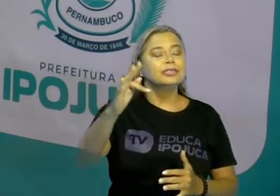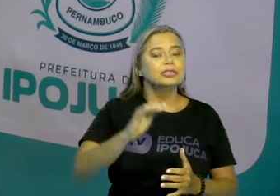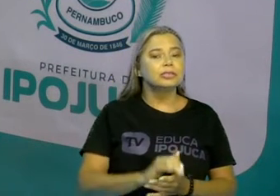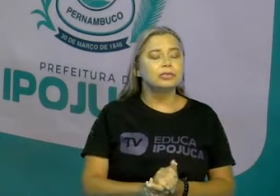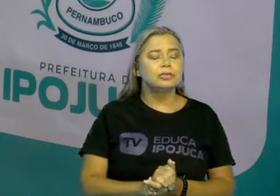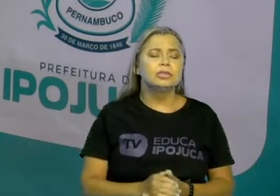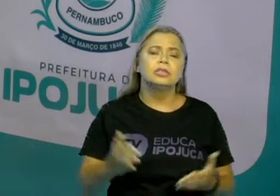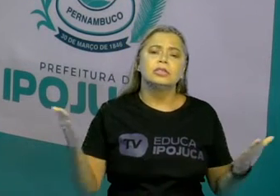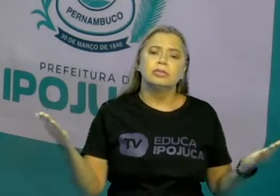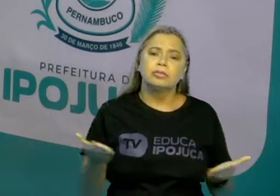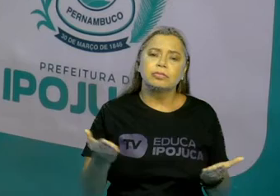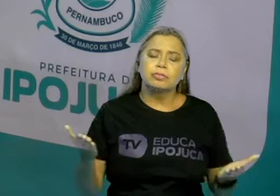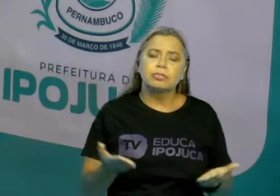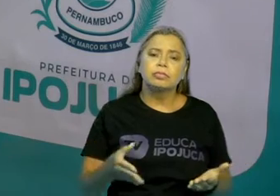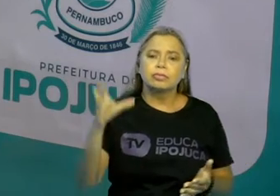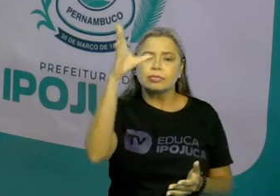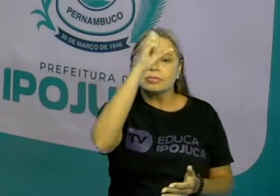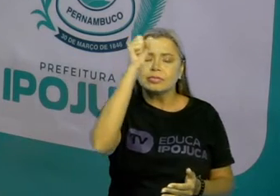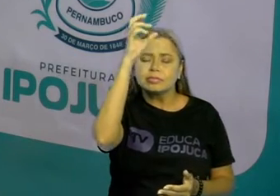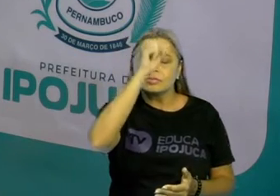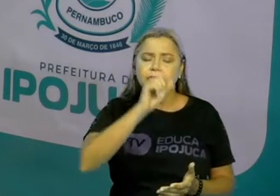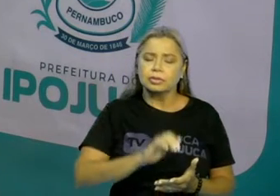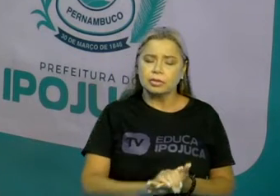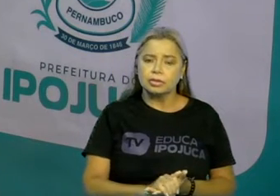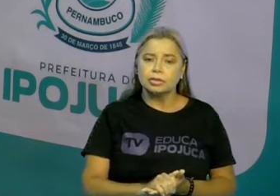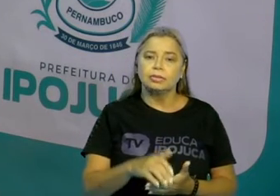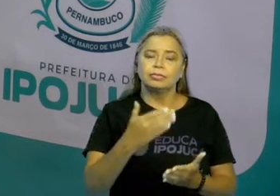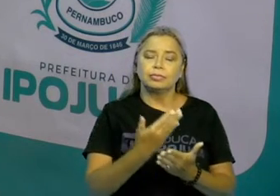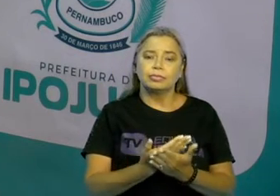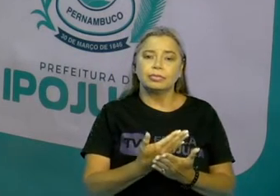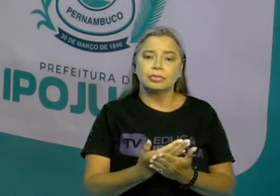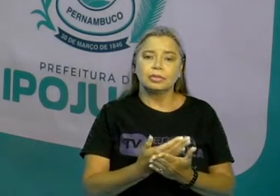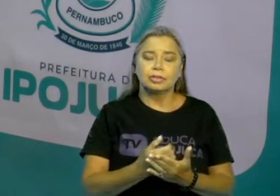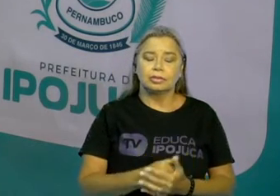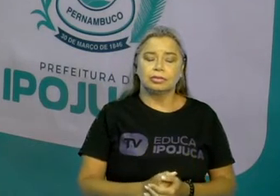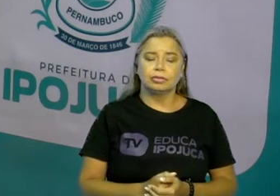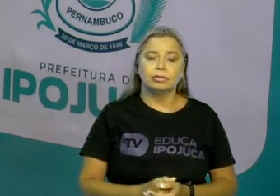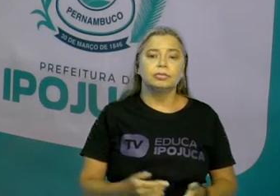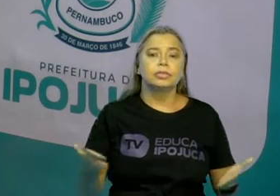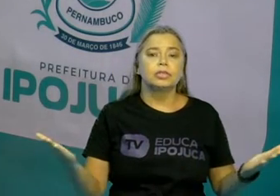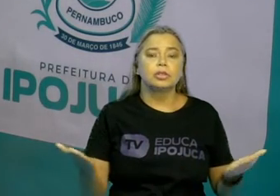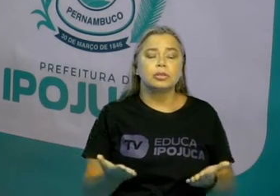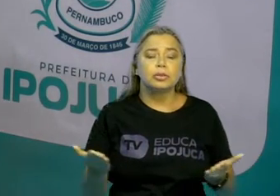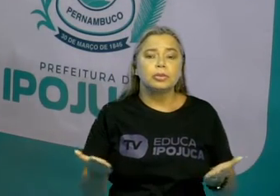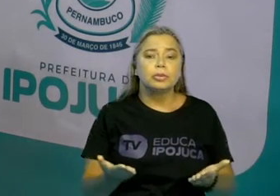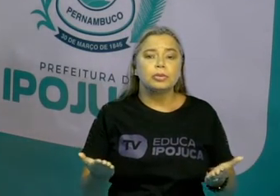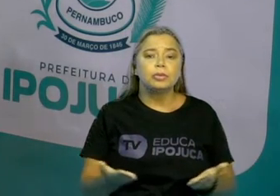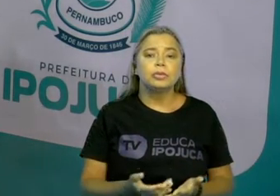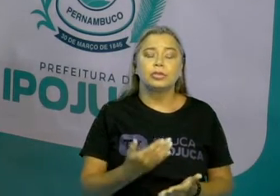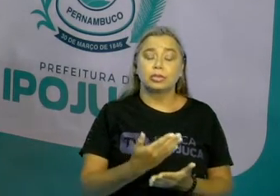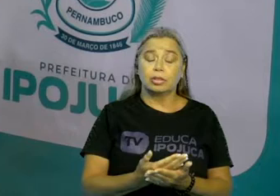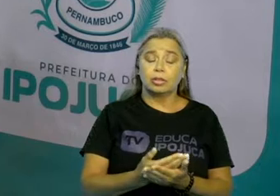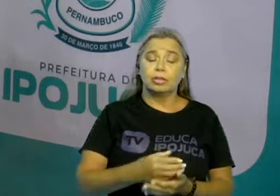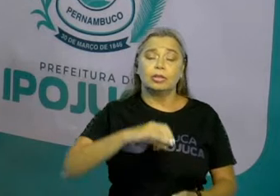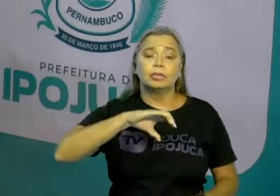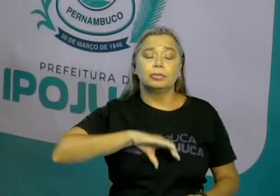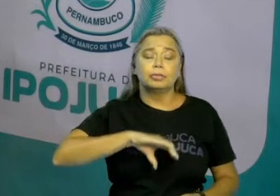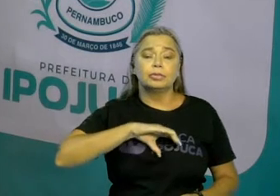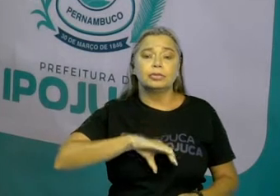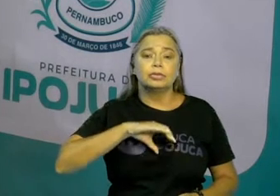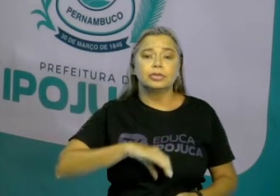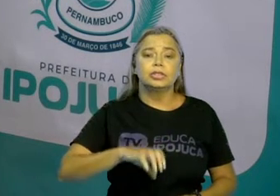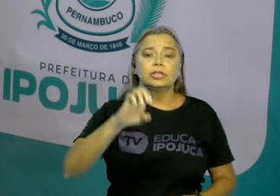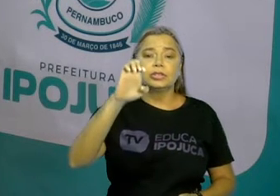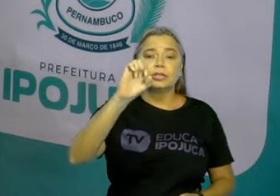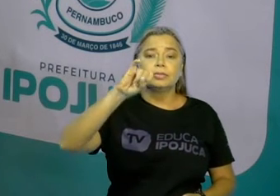de aprender. É mais um momento das nossas aulas. Portanto, hoje é de língua portuguesa para a educação